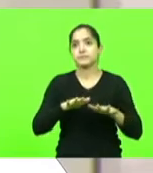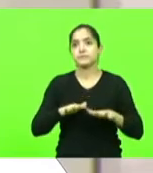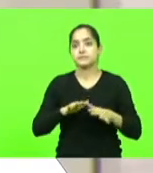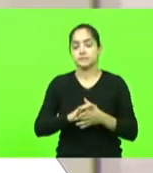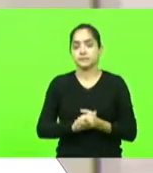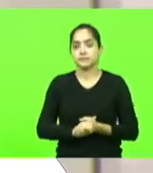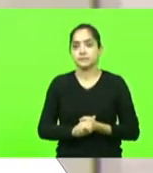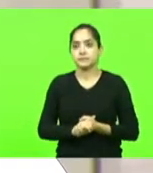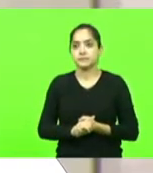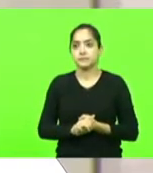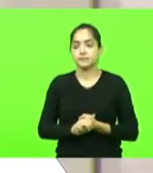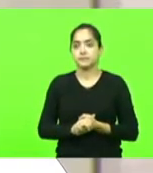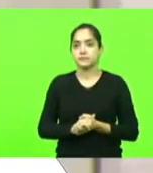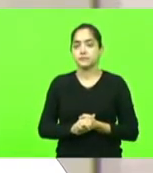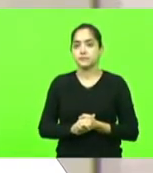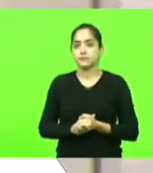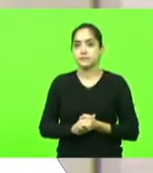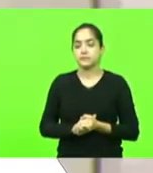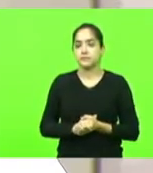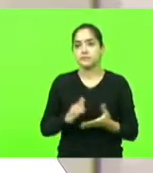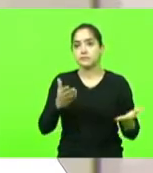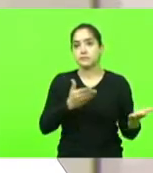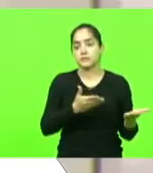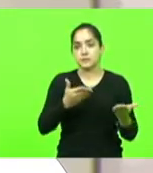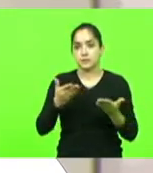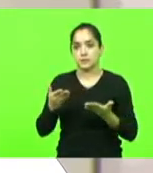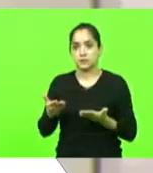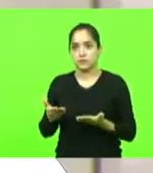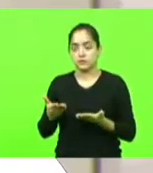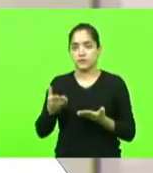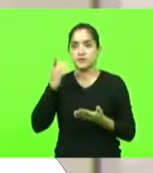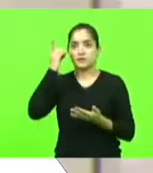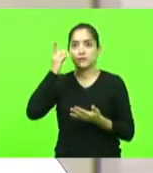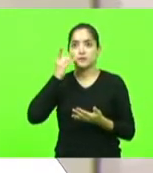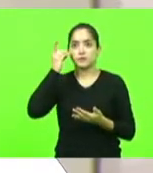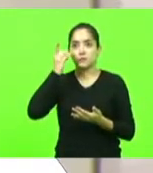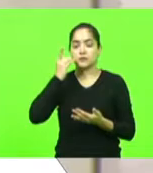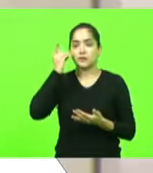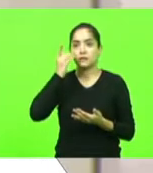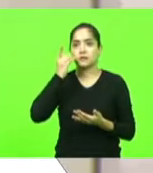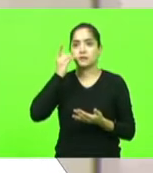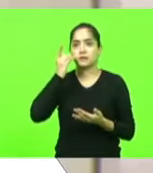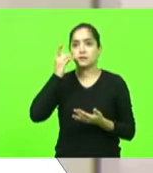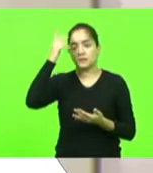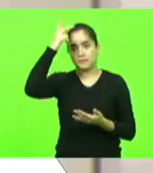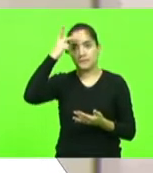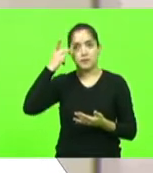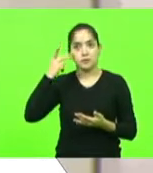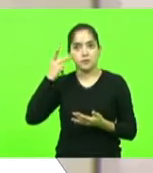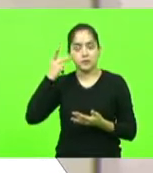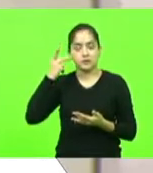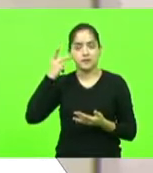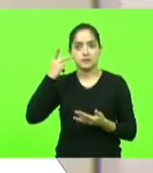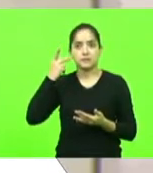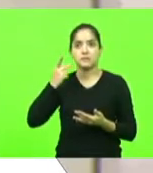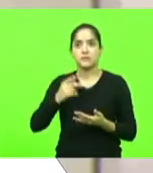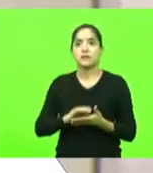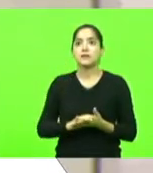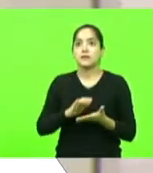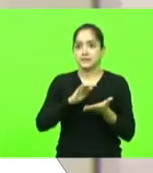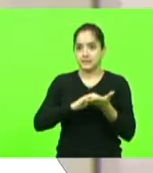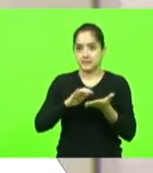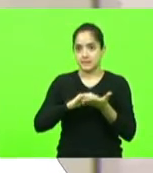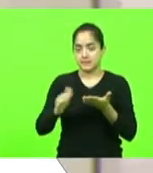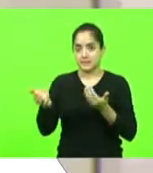sessão. convido a nossa deputada Paulinha, secretária ad hoc,